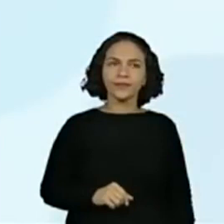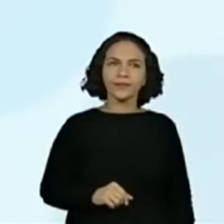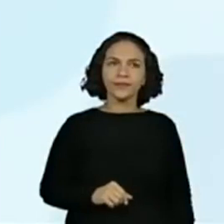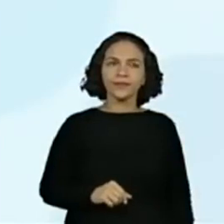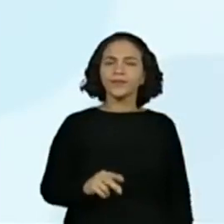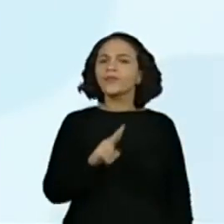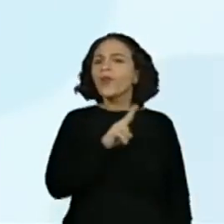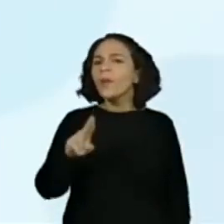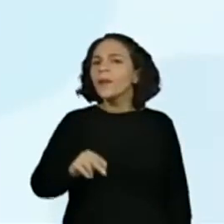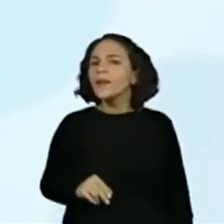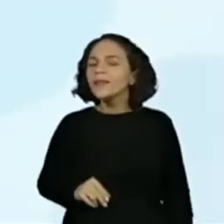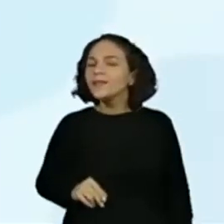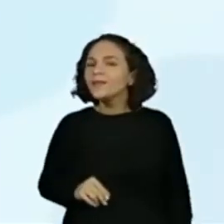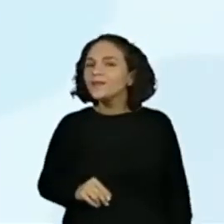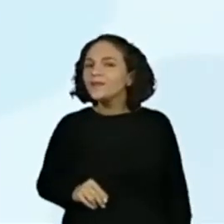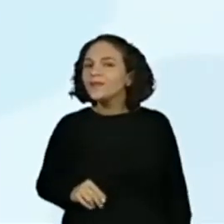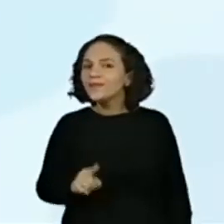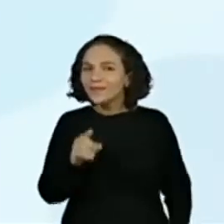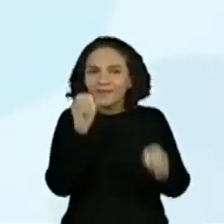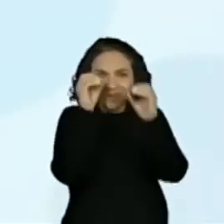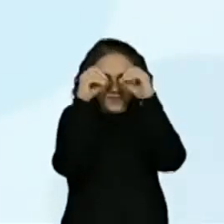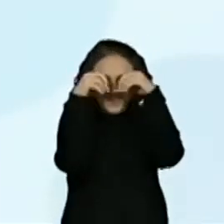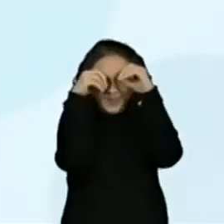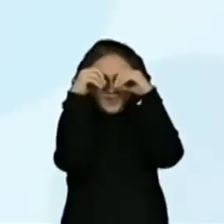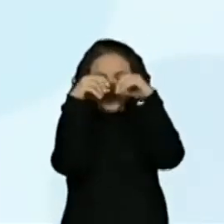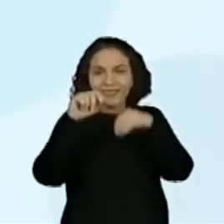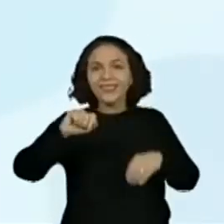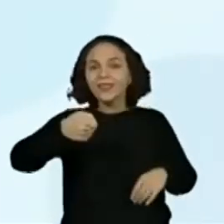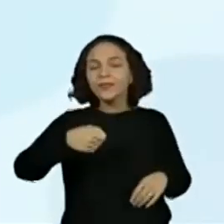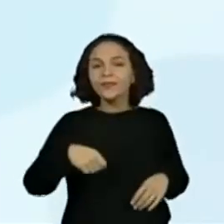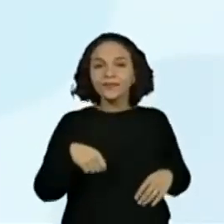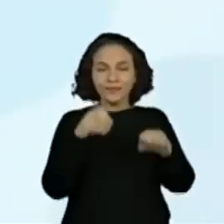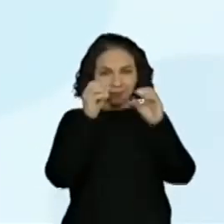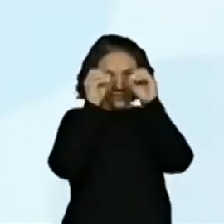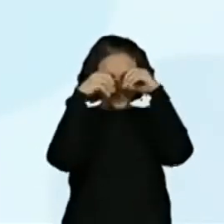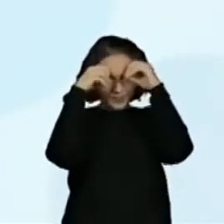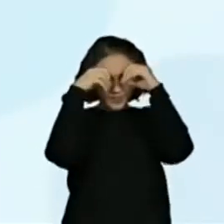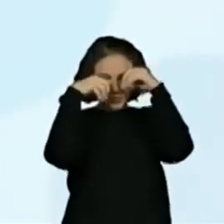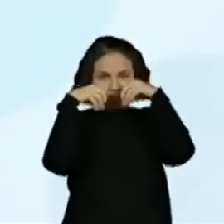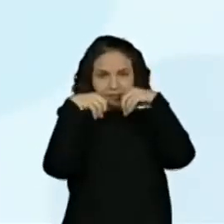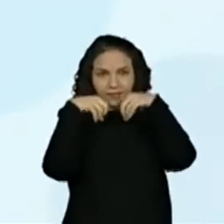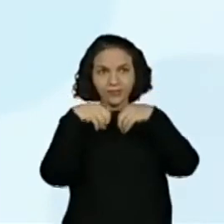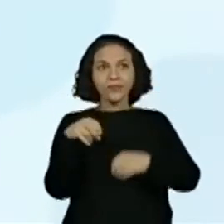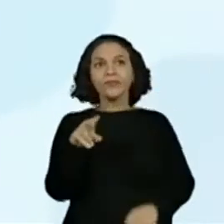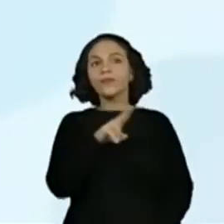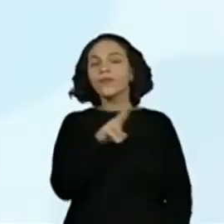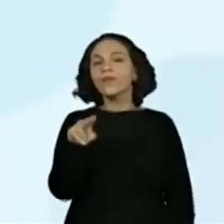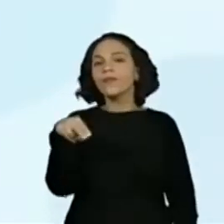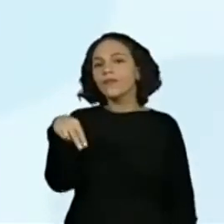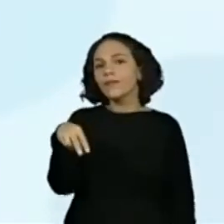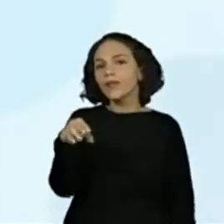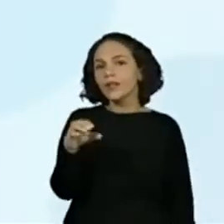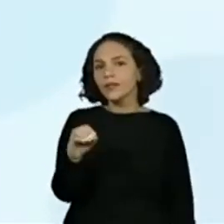Qual o nome desse vilão é importante a gente colocar, professora? Ah, que é interessante, professora. vou colocar noturno.